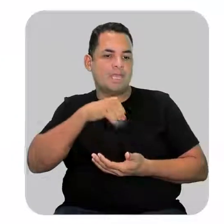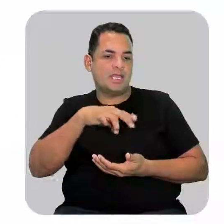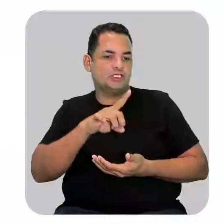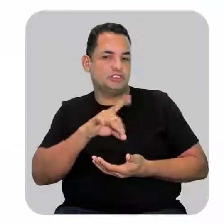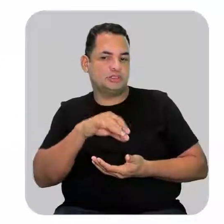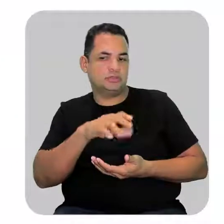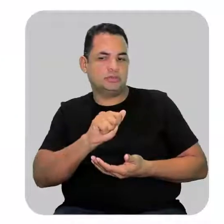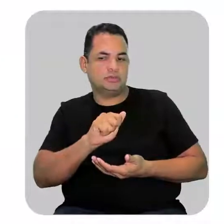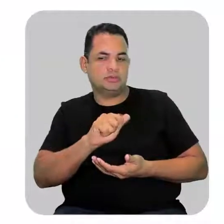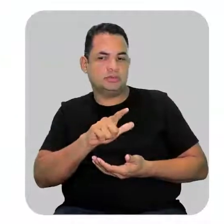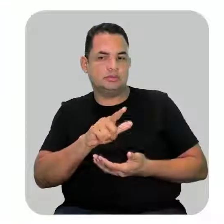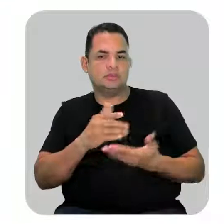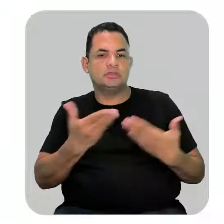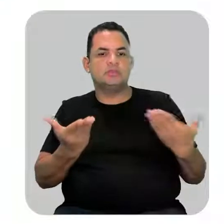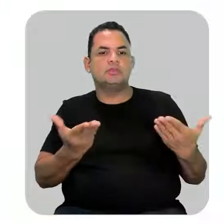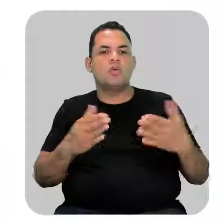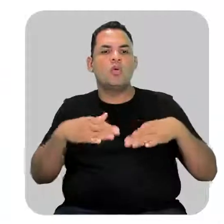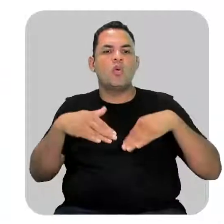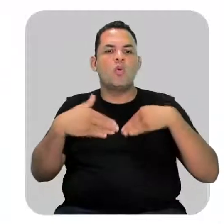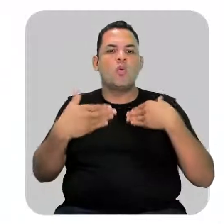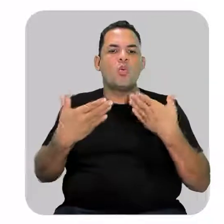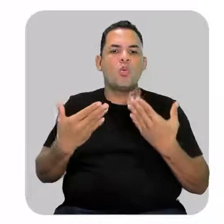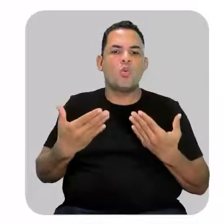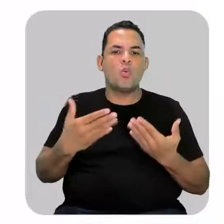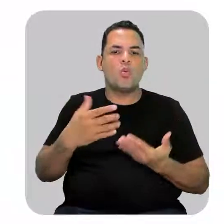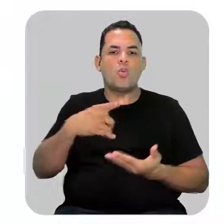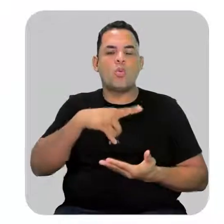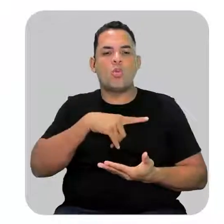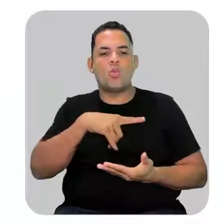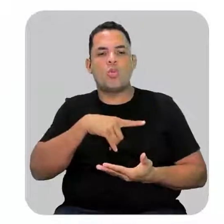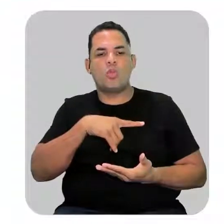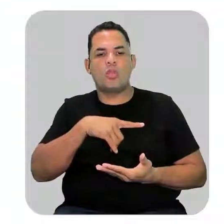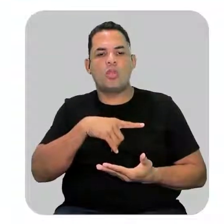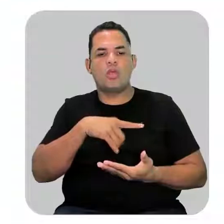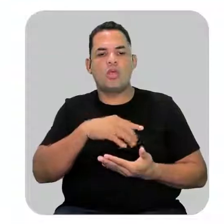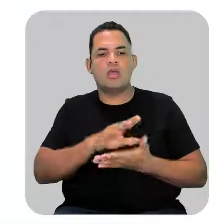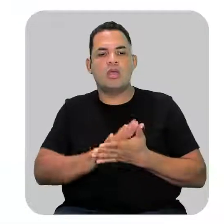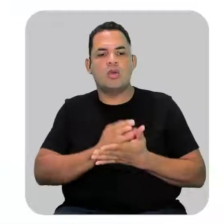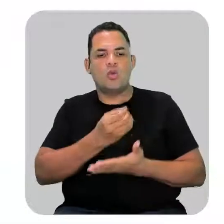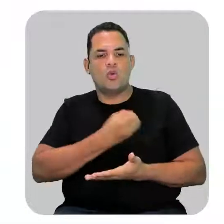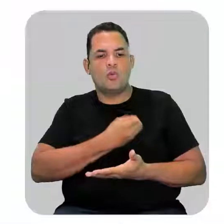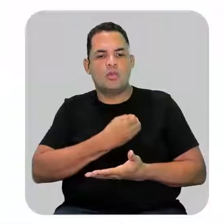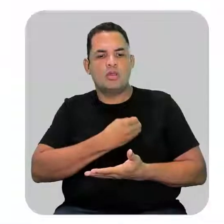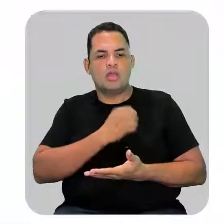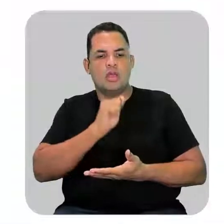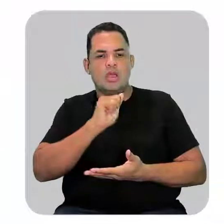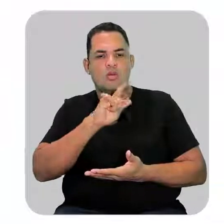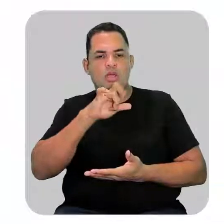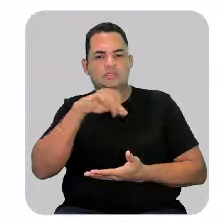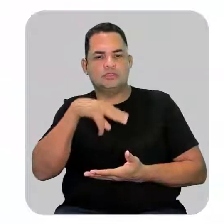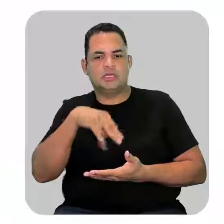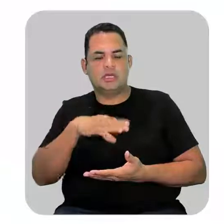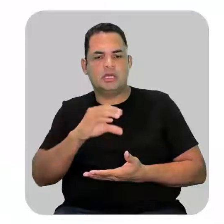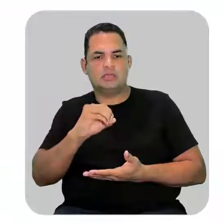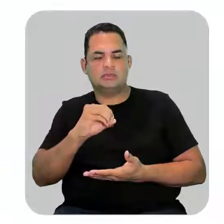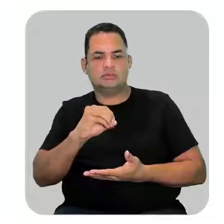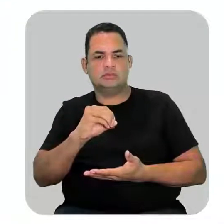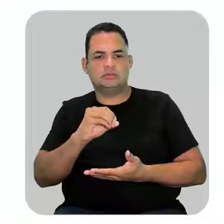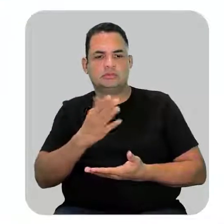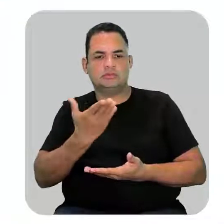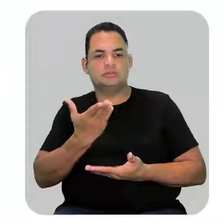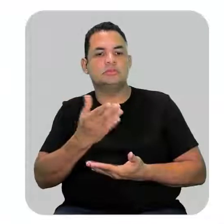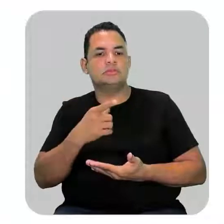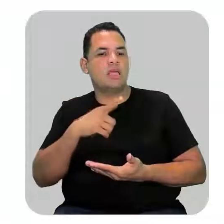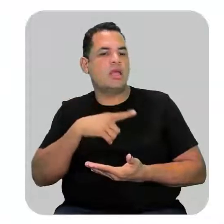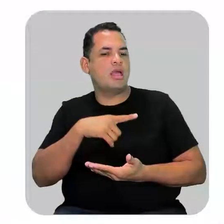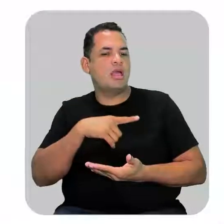então quando a gente tiver nomenclatura de alca de enos eu vou ter que determinar que